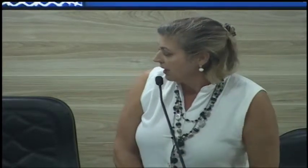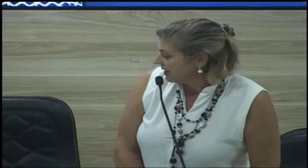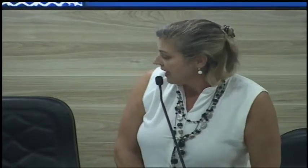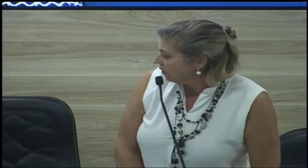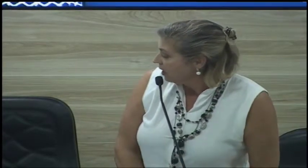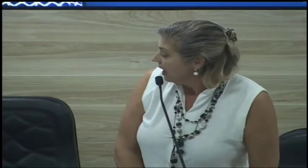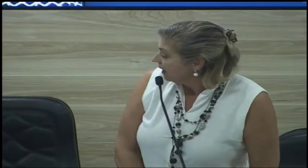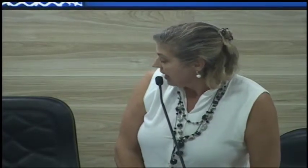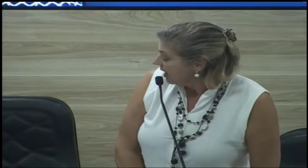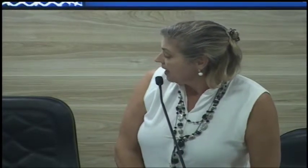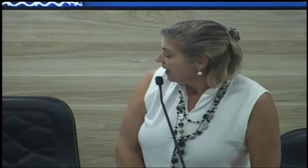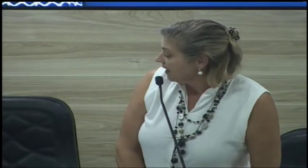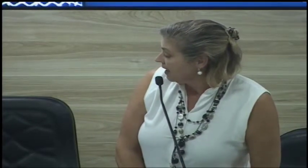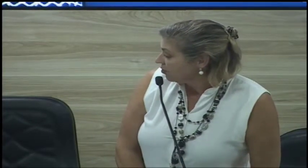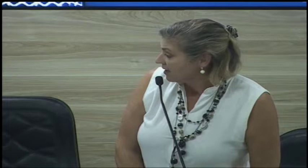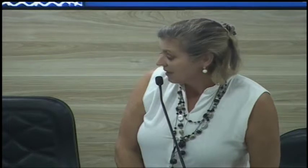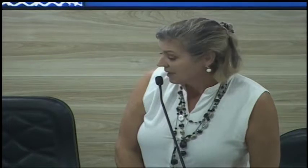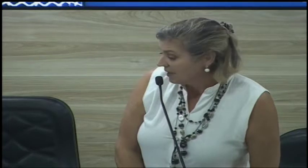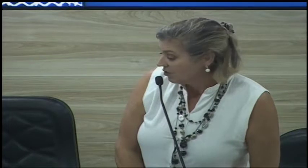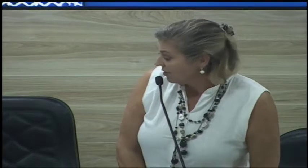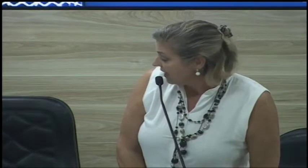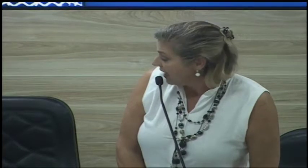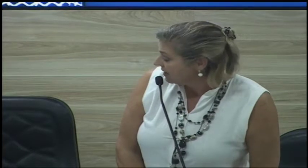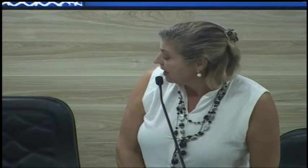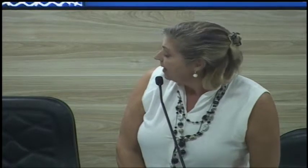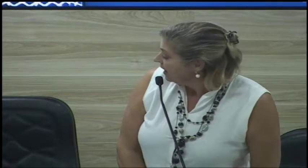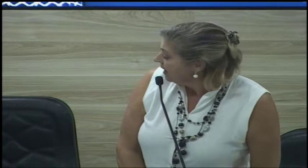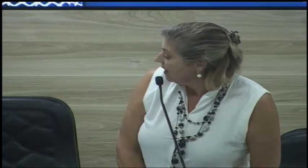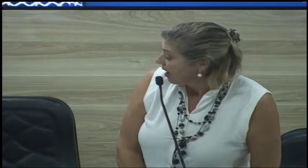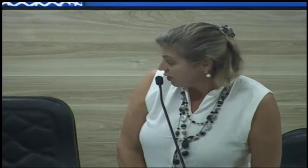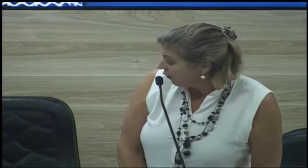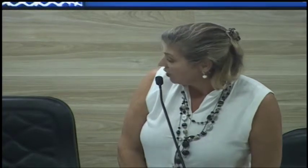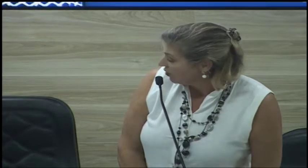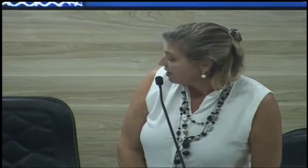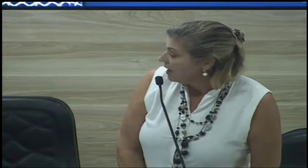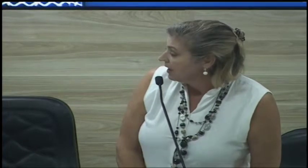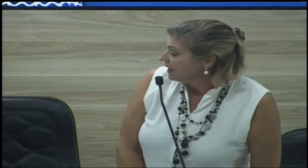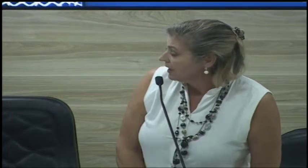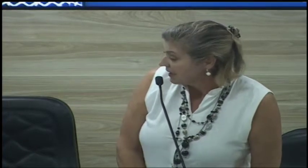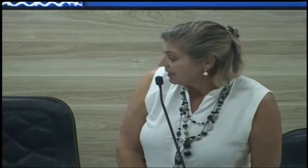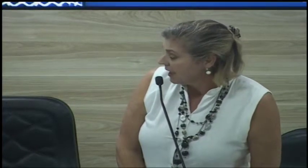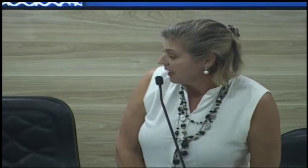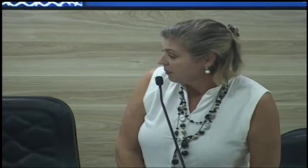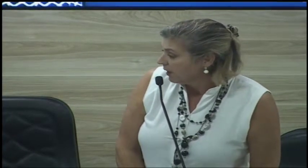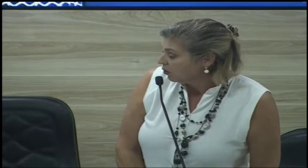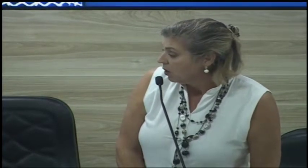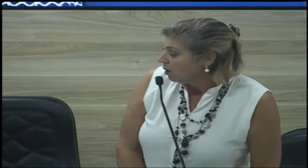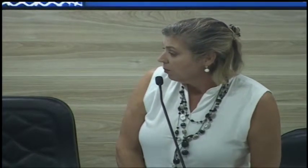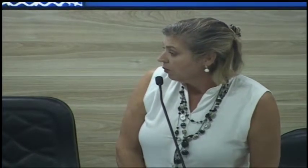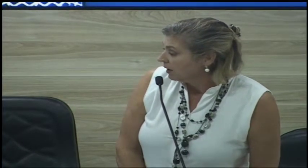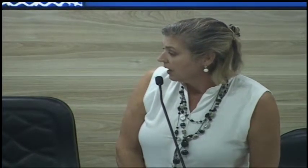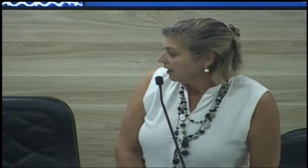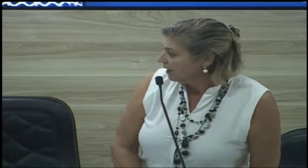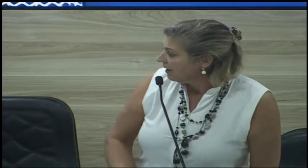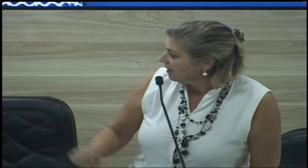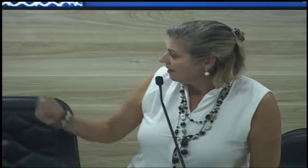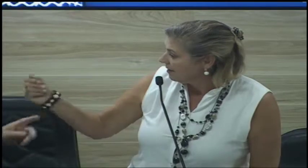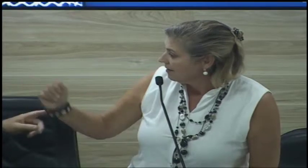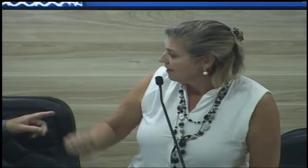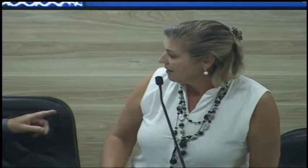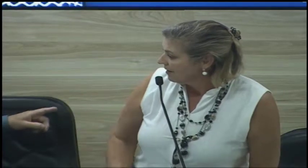disponibilizado nas nossas redes sociais, as fotos nesse requerimento, porque